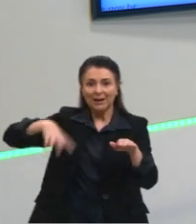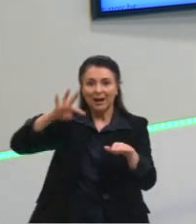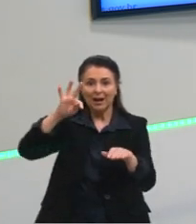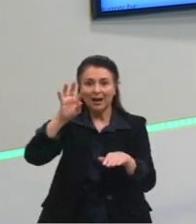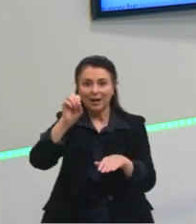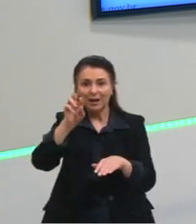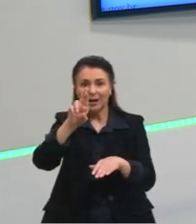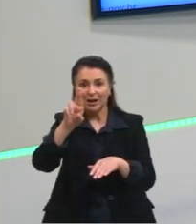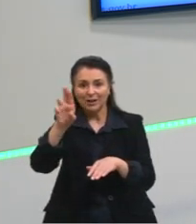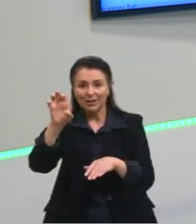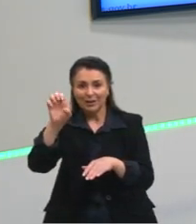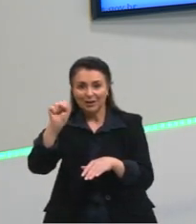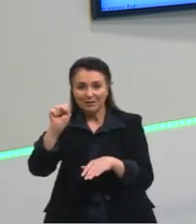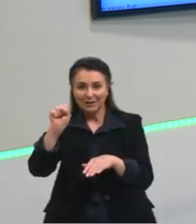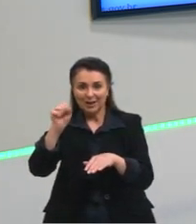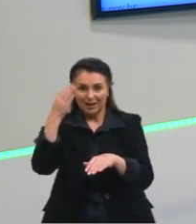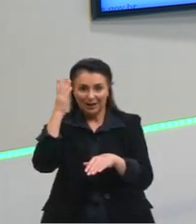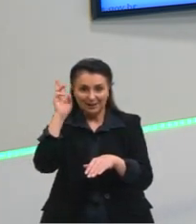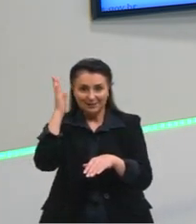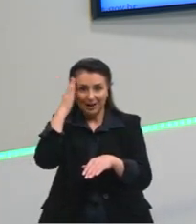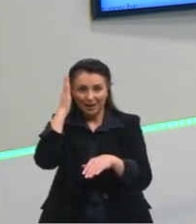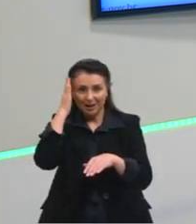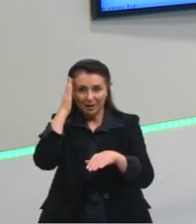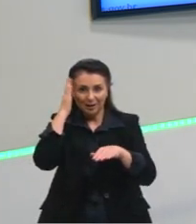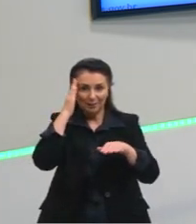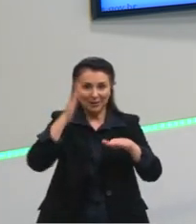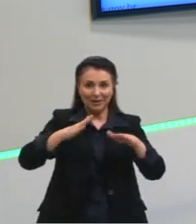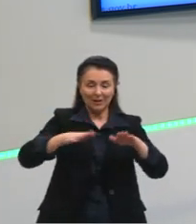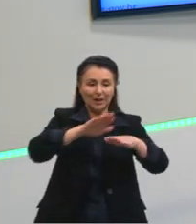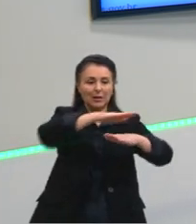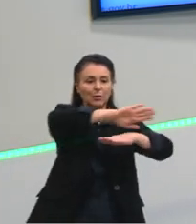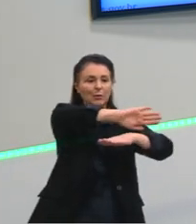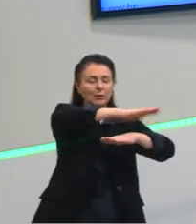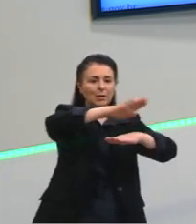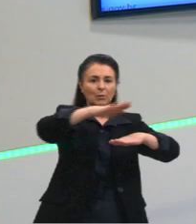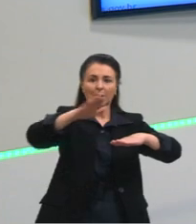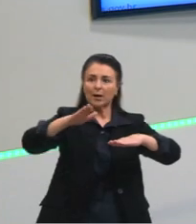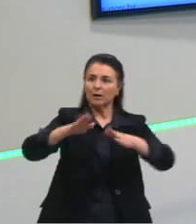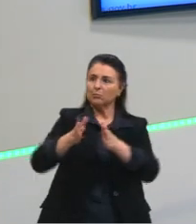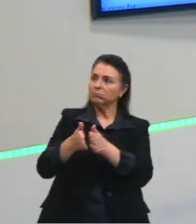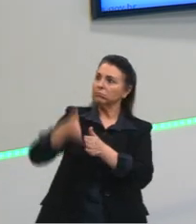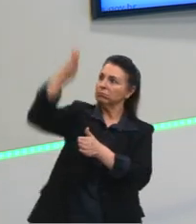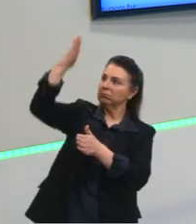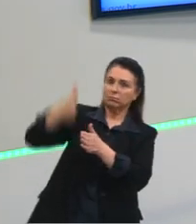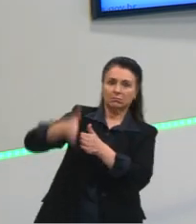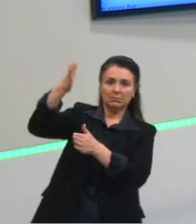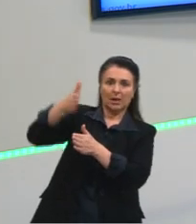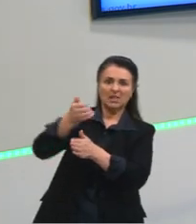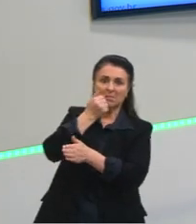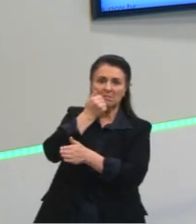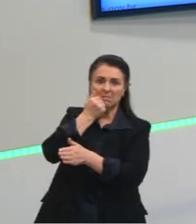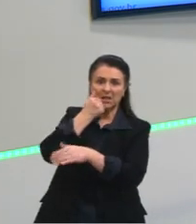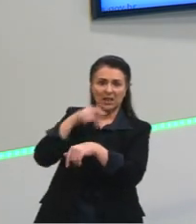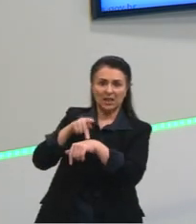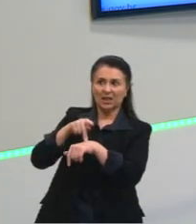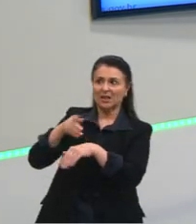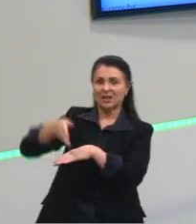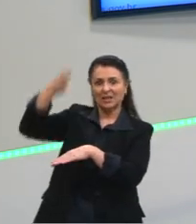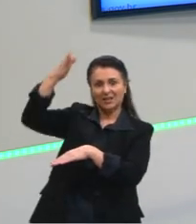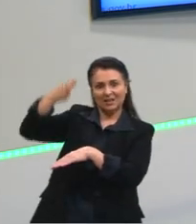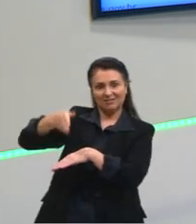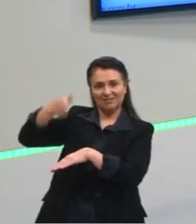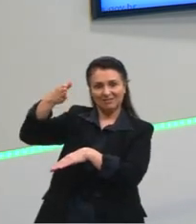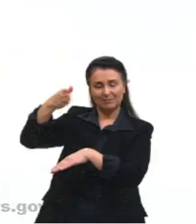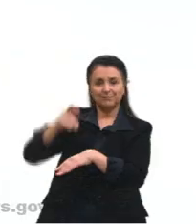face que fica voltada para o mar, a gente chama aquilo ali de escarpa. Tá, meninos e meninas? Aqui nós